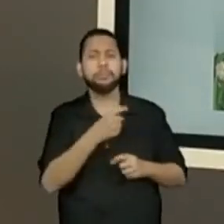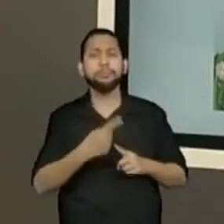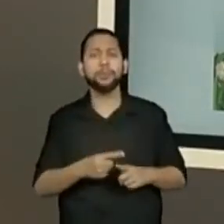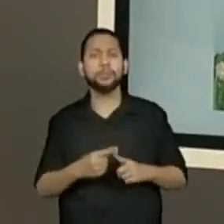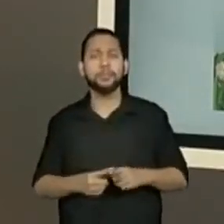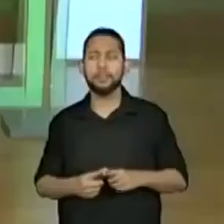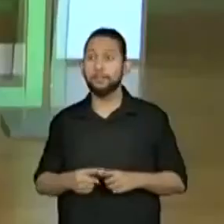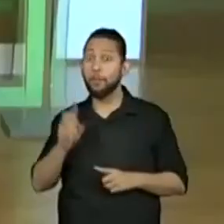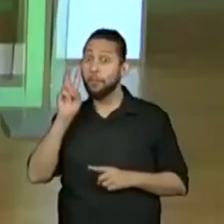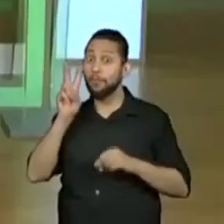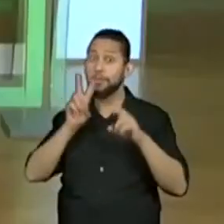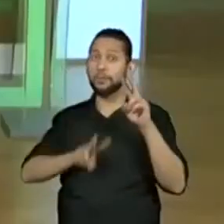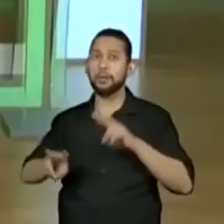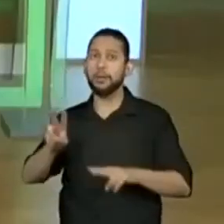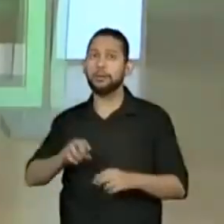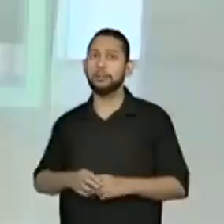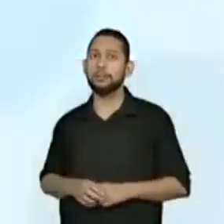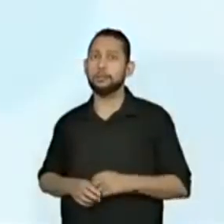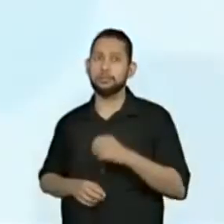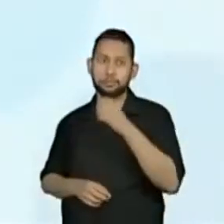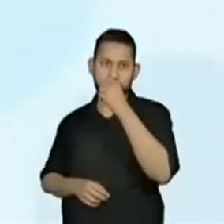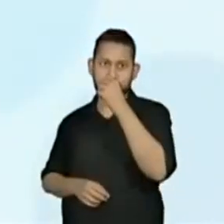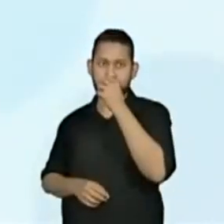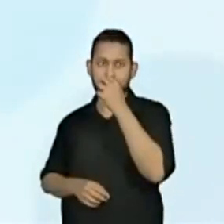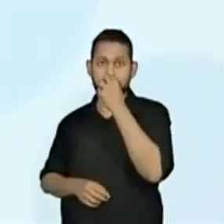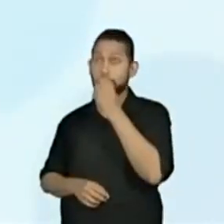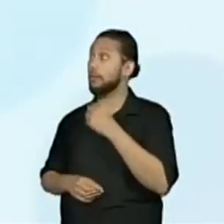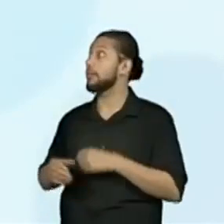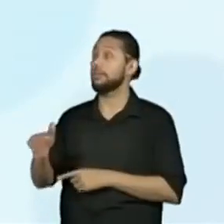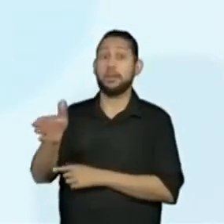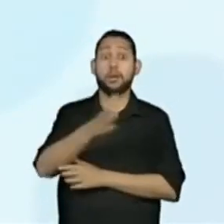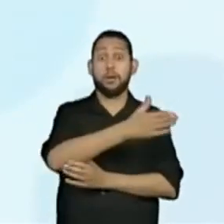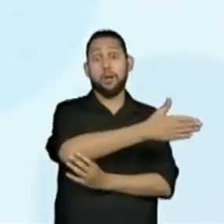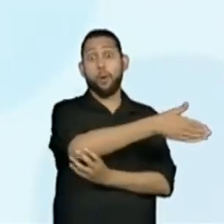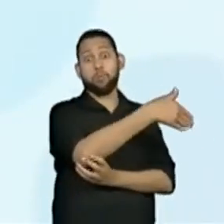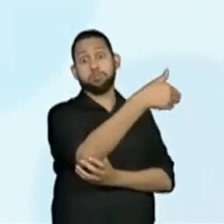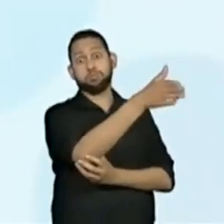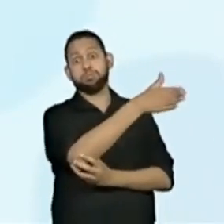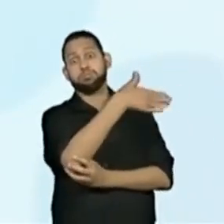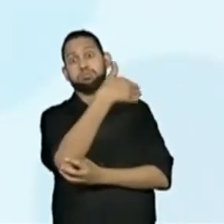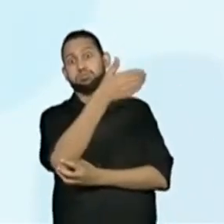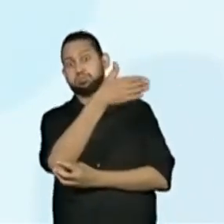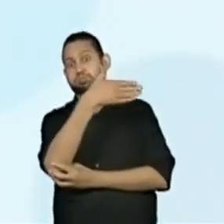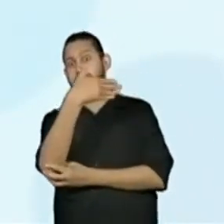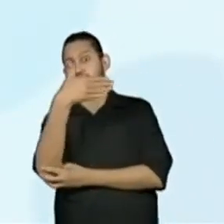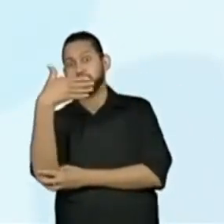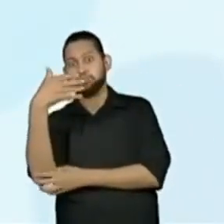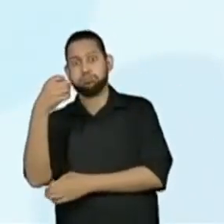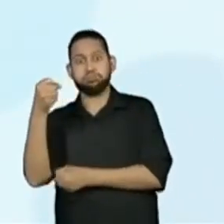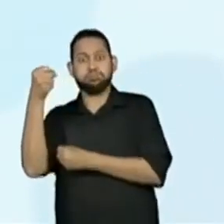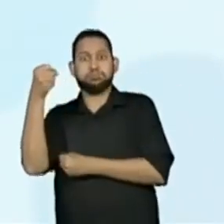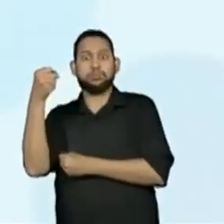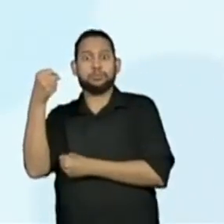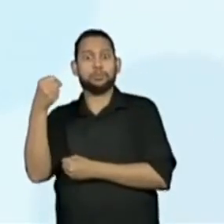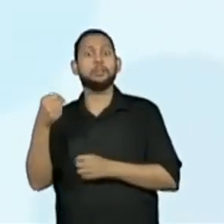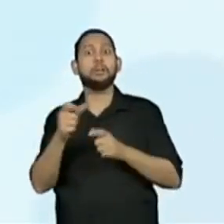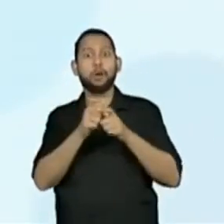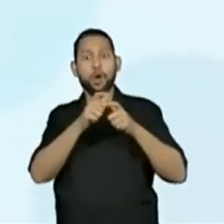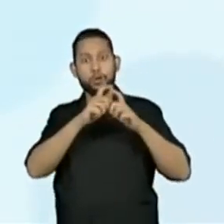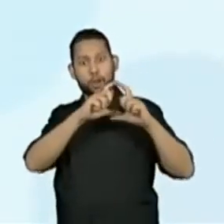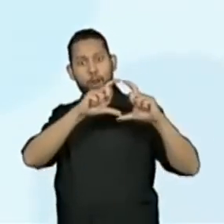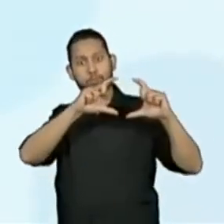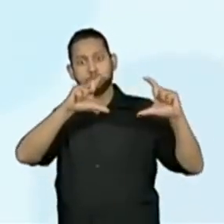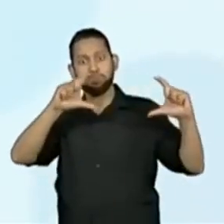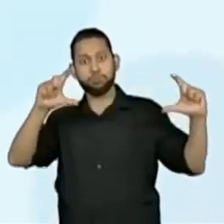Olha lá para a imagem. Nossa, mas tem uma bandeira gigantesca nessa imagem. Isso. E legal, professora, que já